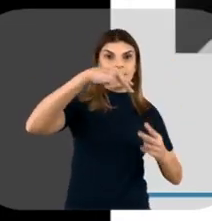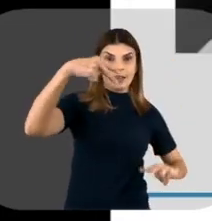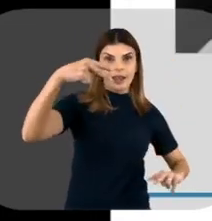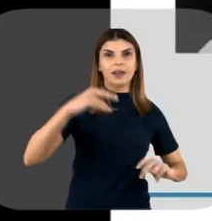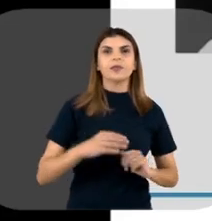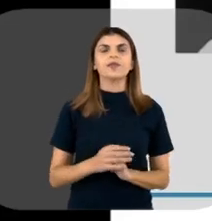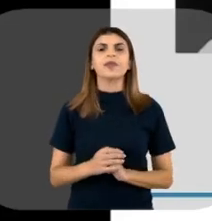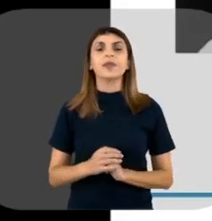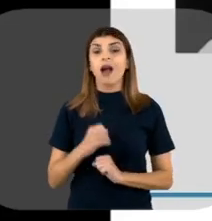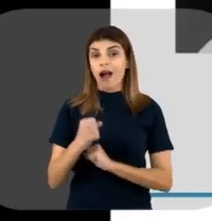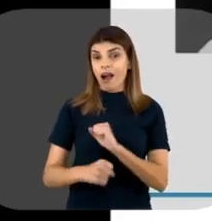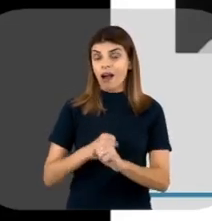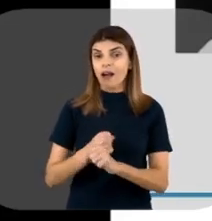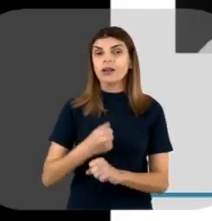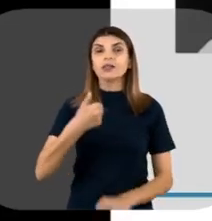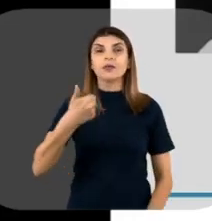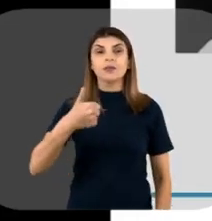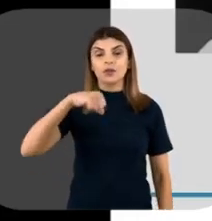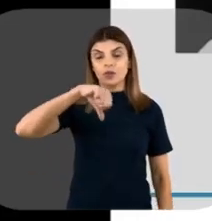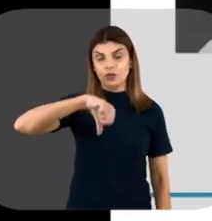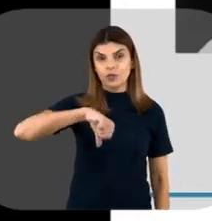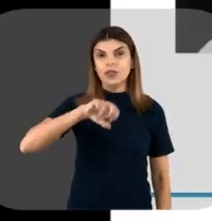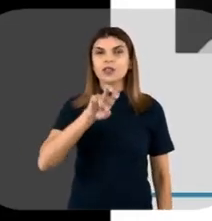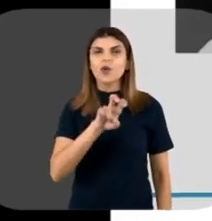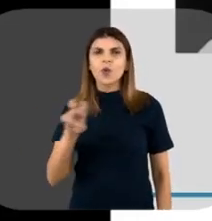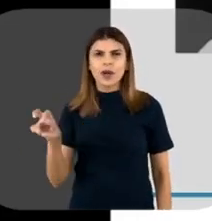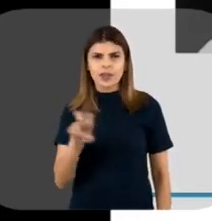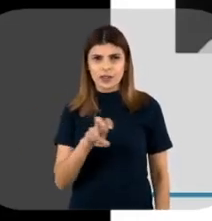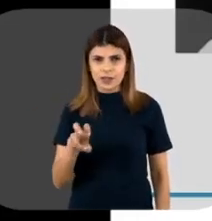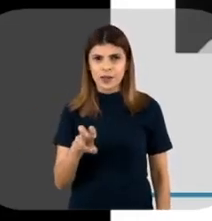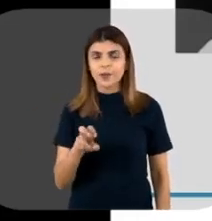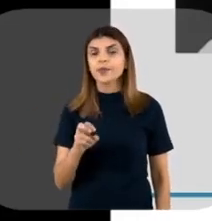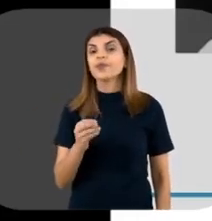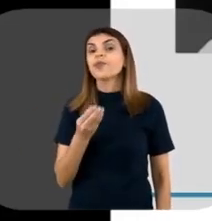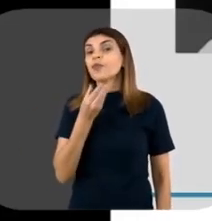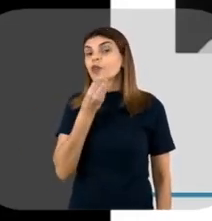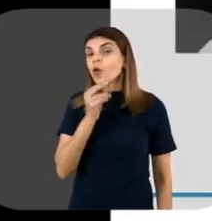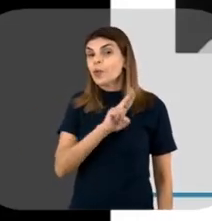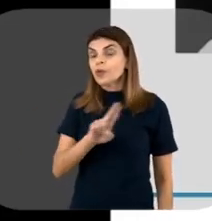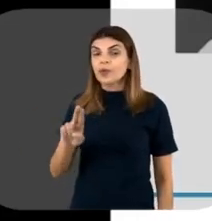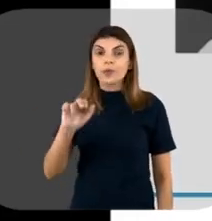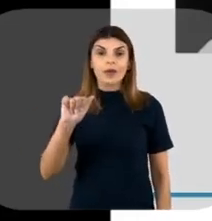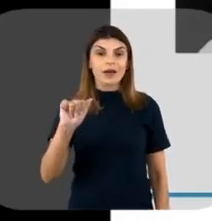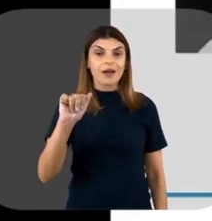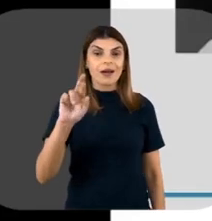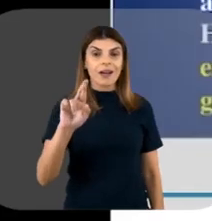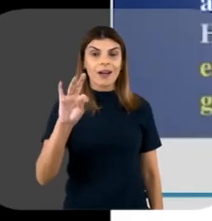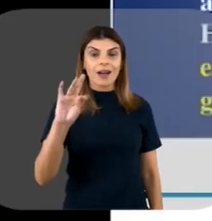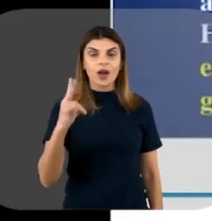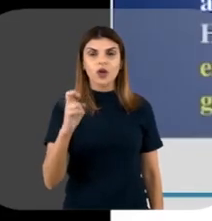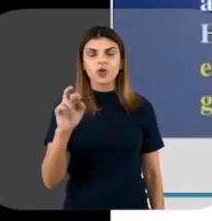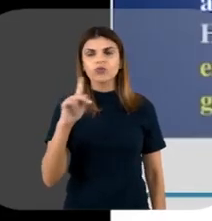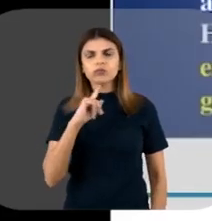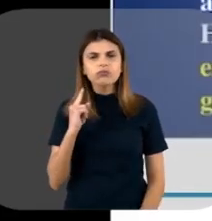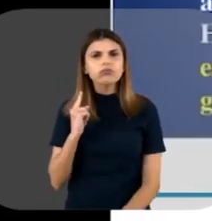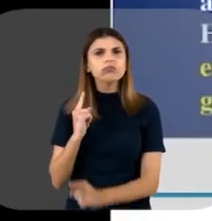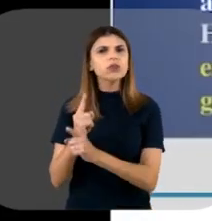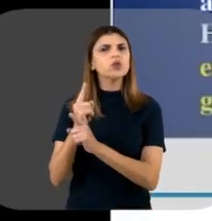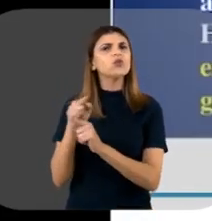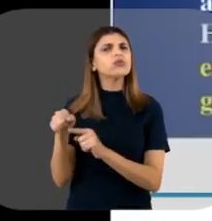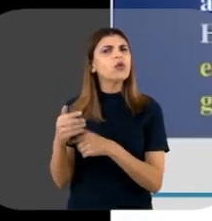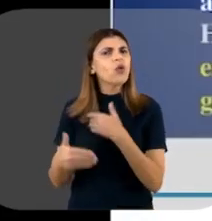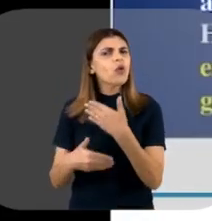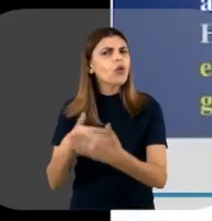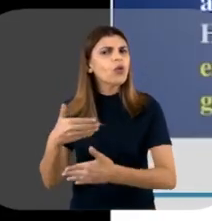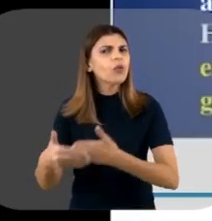Em 55, Arthur Kornberg descobriu essa enzima, né? Enzima DNA polimerase. E a partir daí,